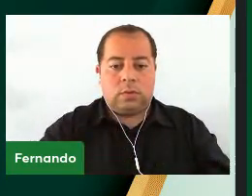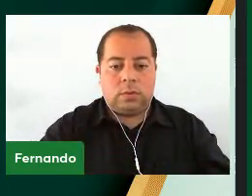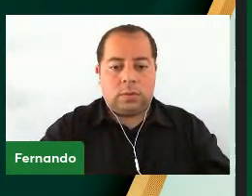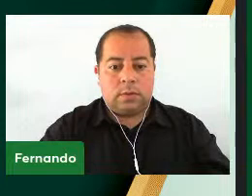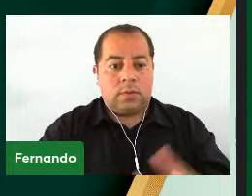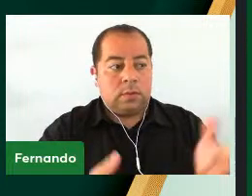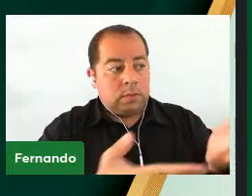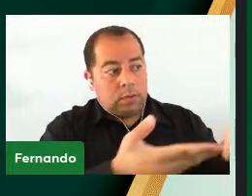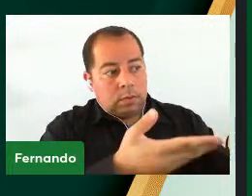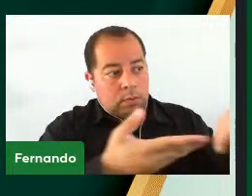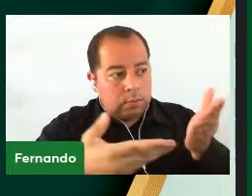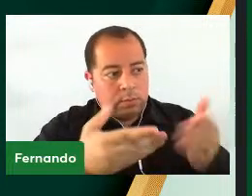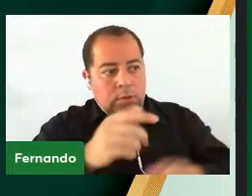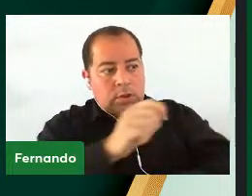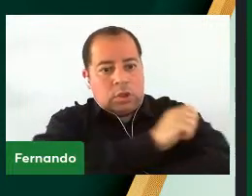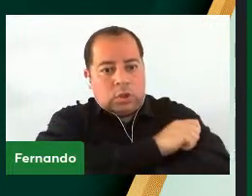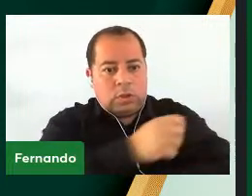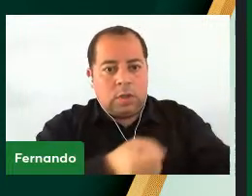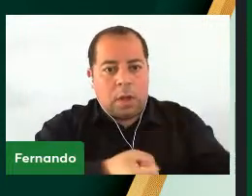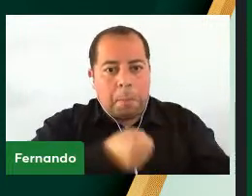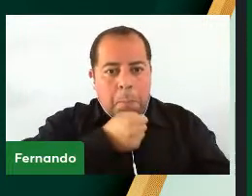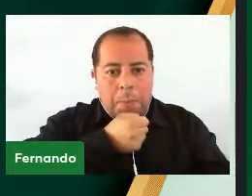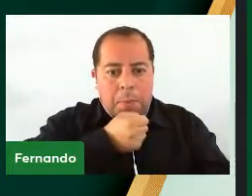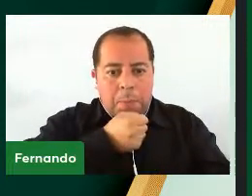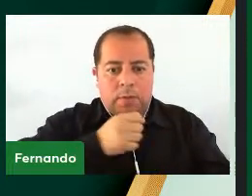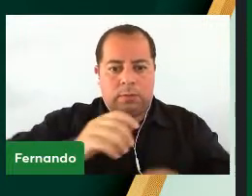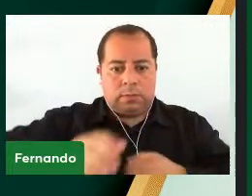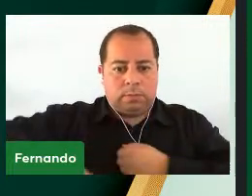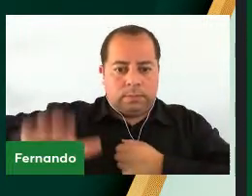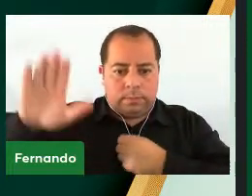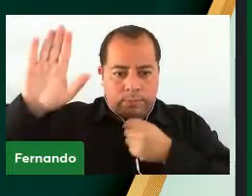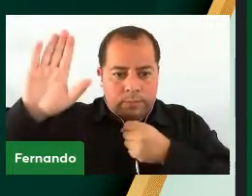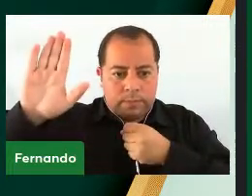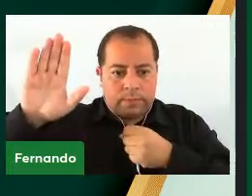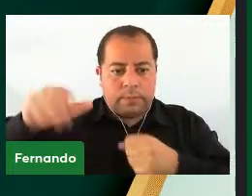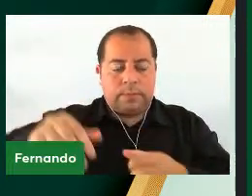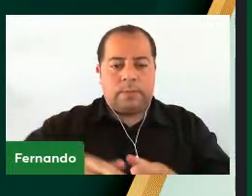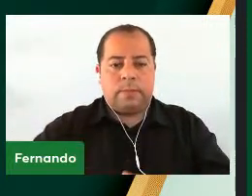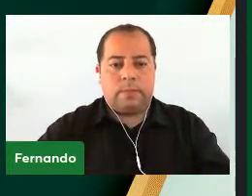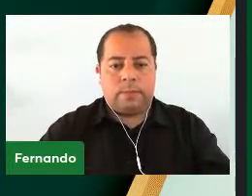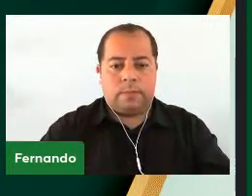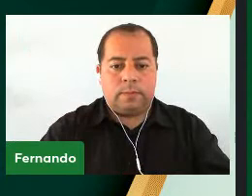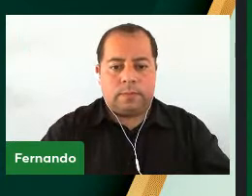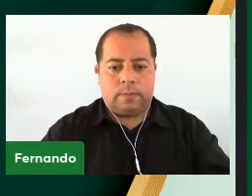Conhecidamos a graduando Que abra seu microfone Erga sua mão direita e faça a leitura